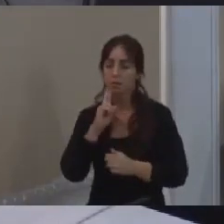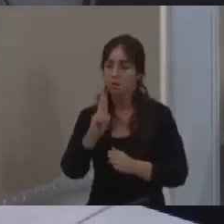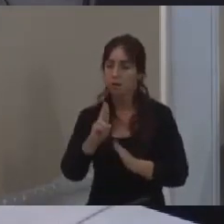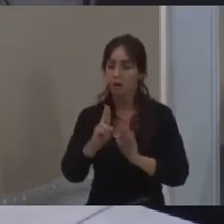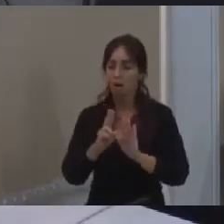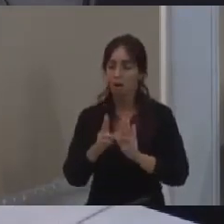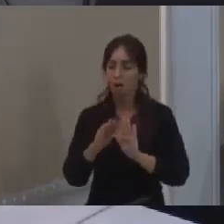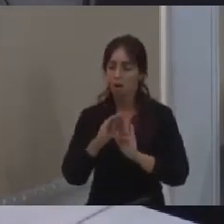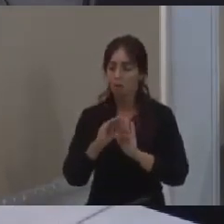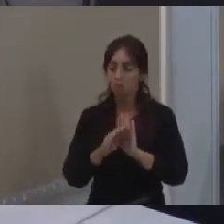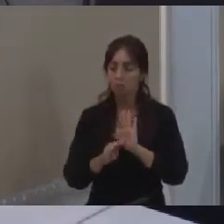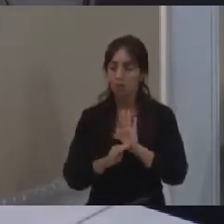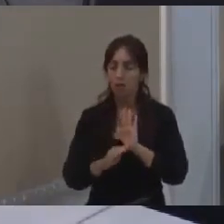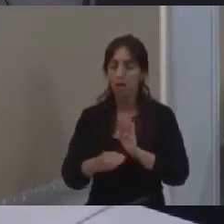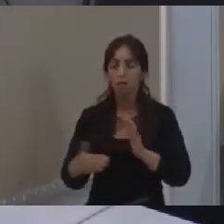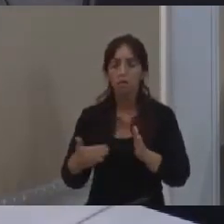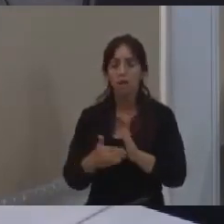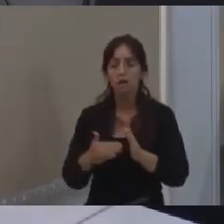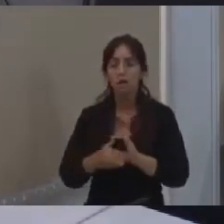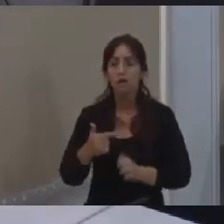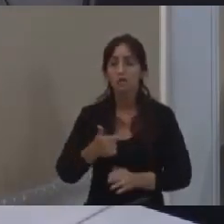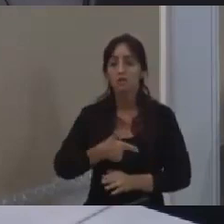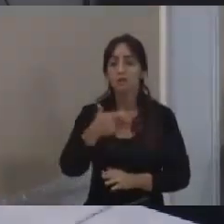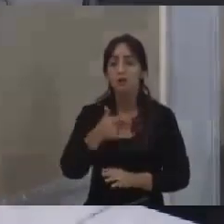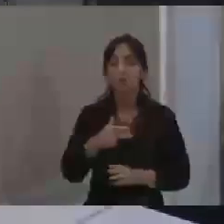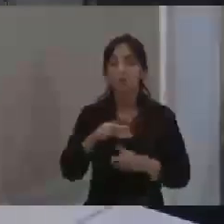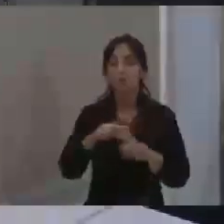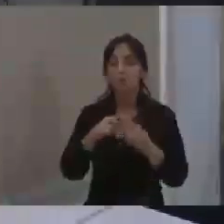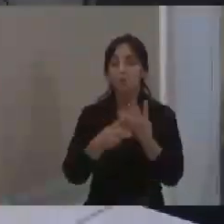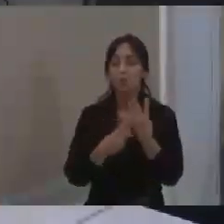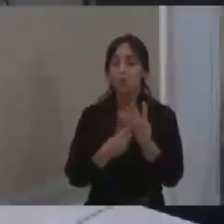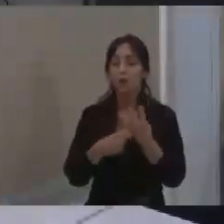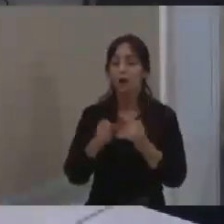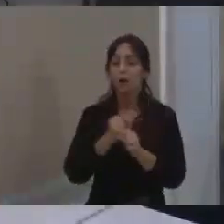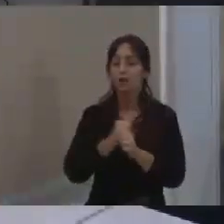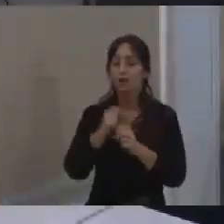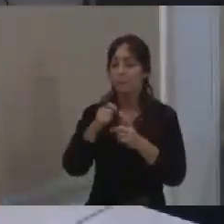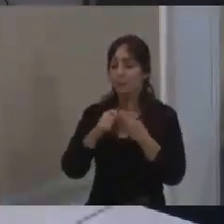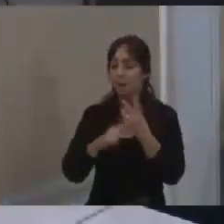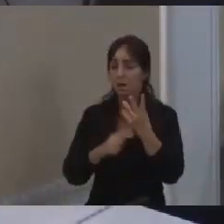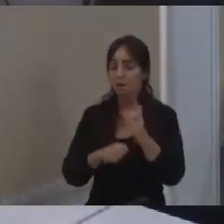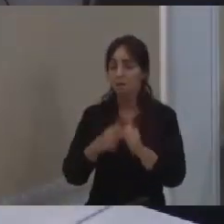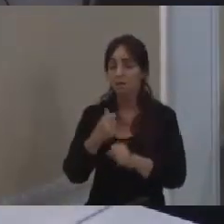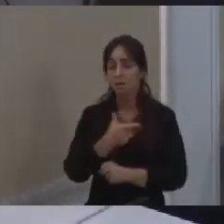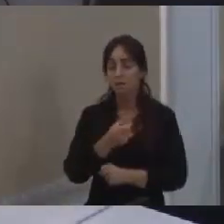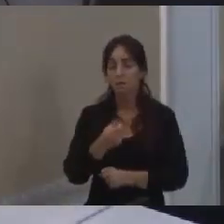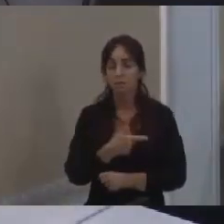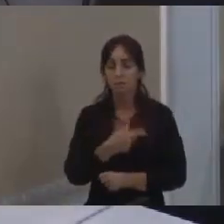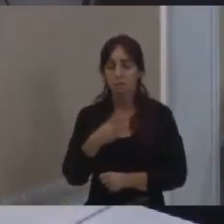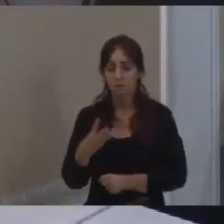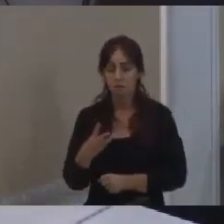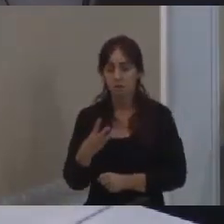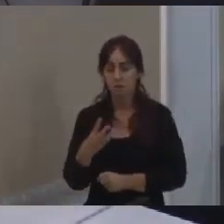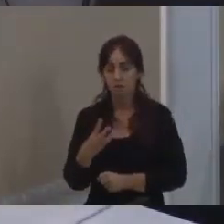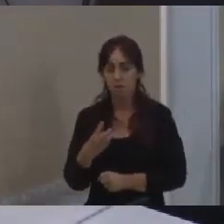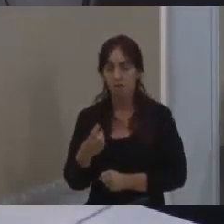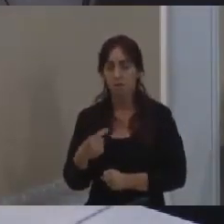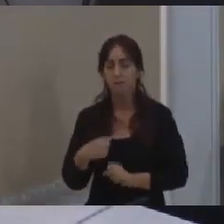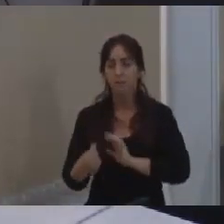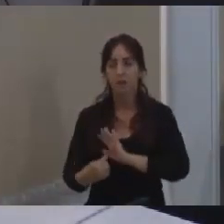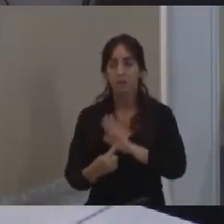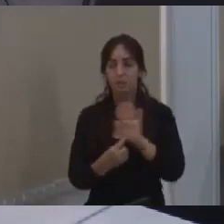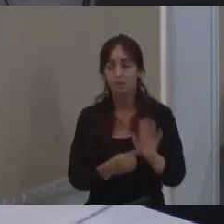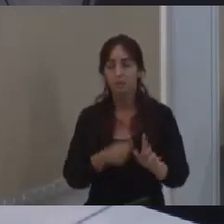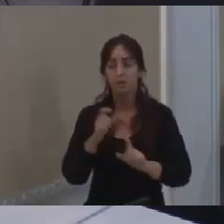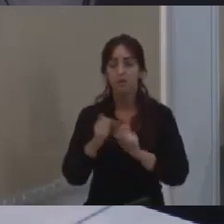até o segundo quadrimestre de 2023, onde, nessa apresentação feita pelo senhor